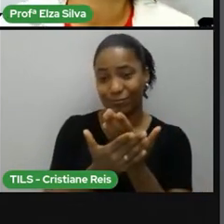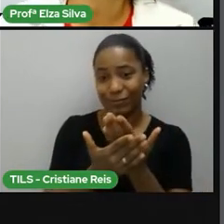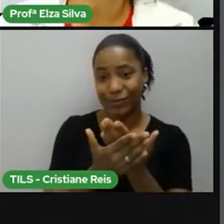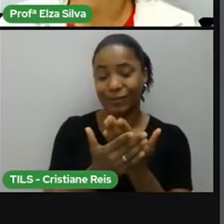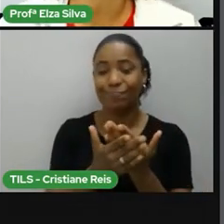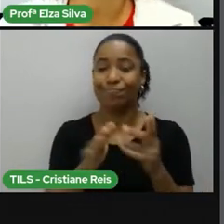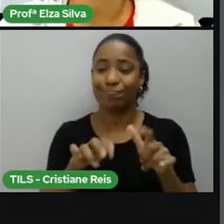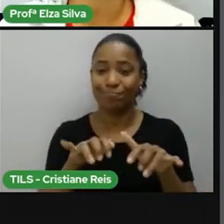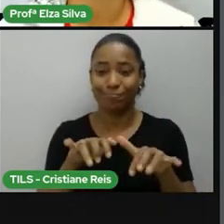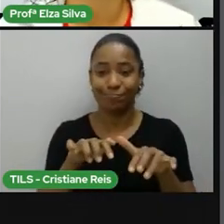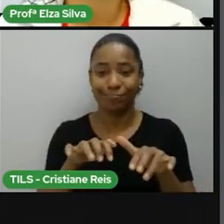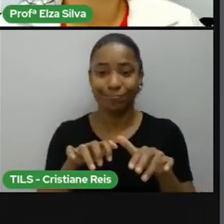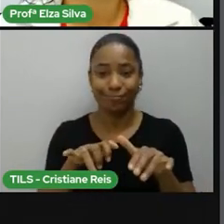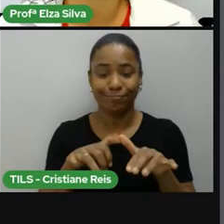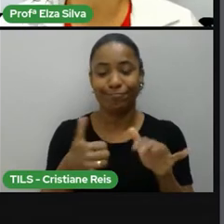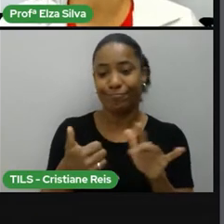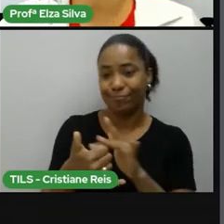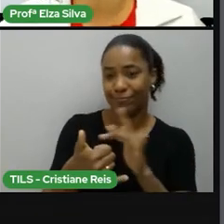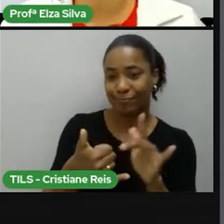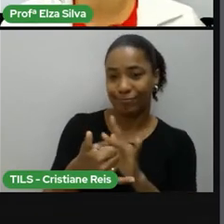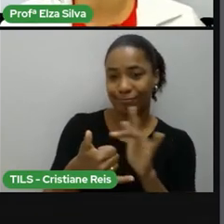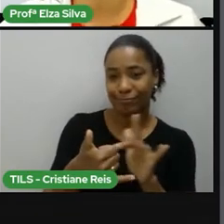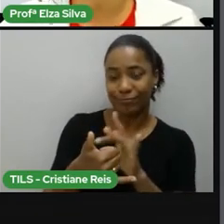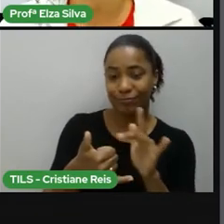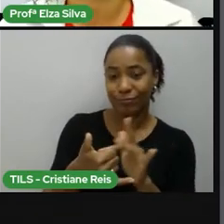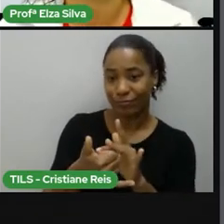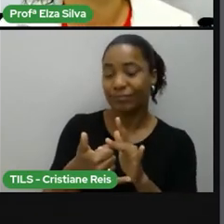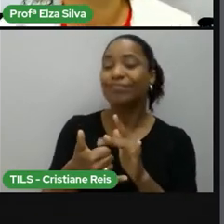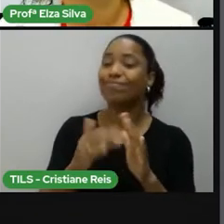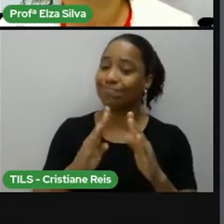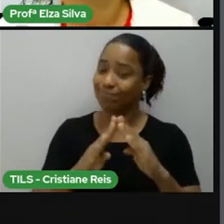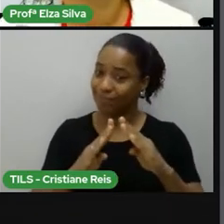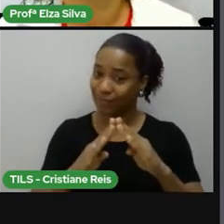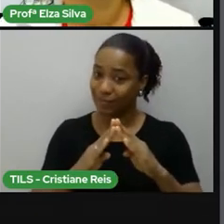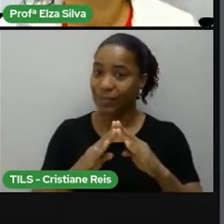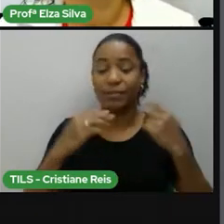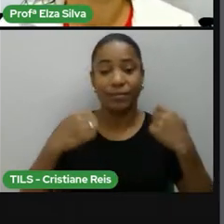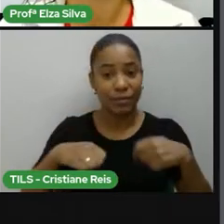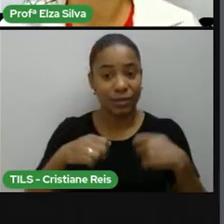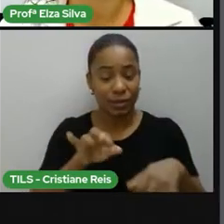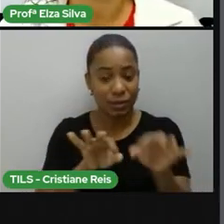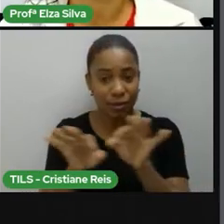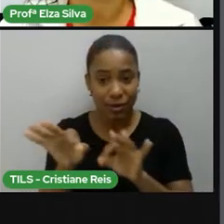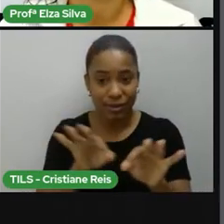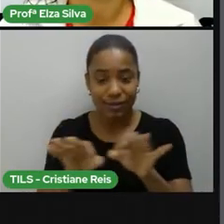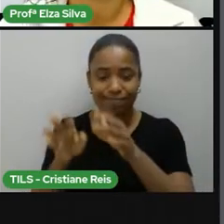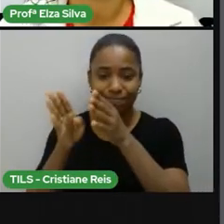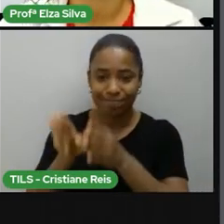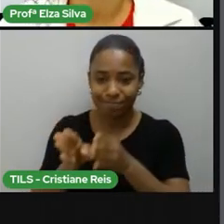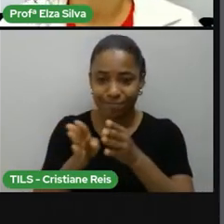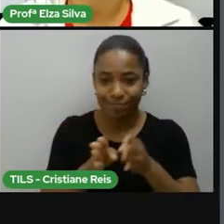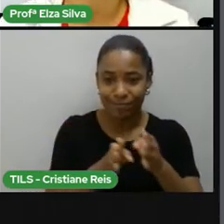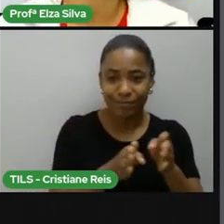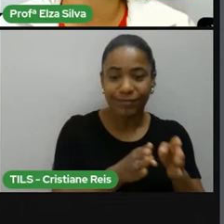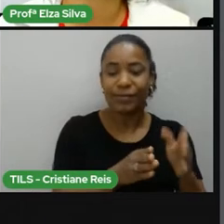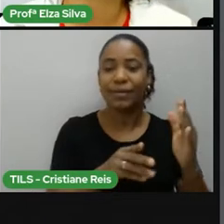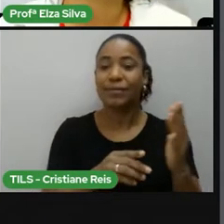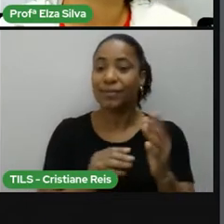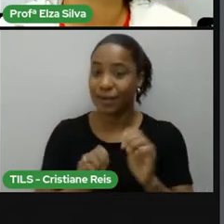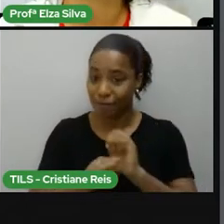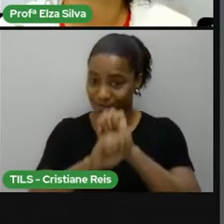é importante construir um ambiente saudável e produtivo, para manter a nossa